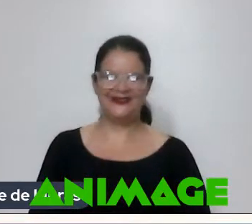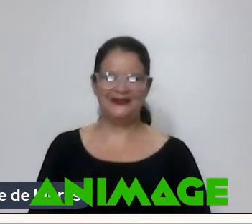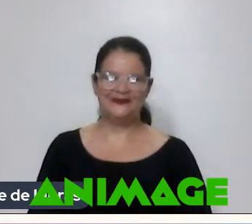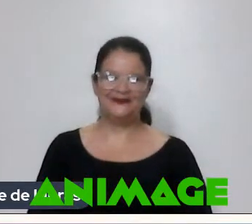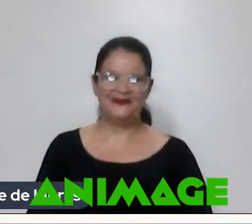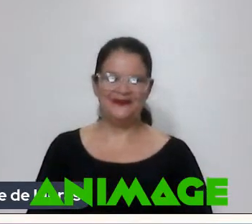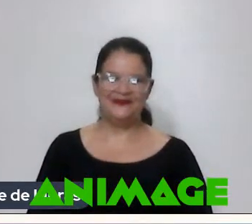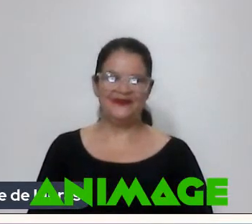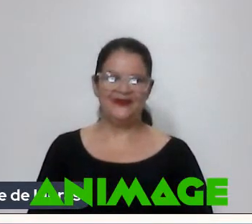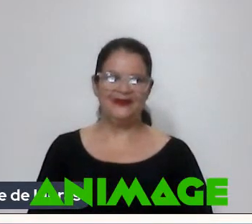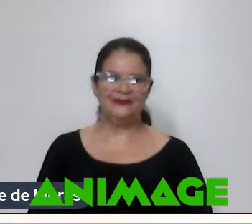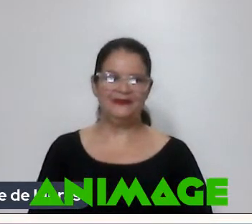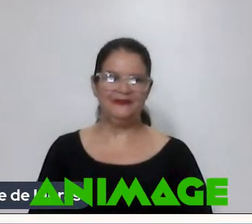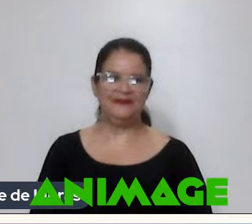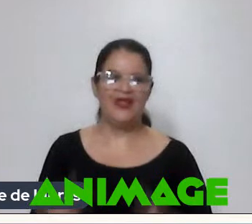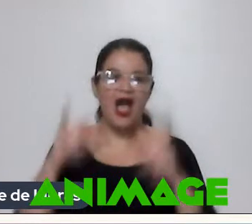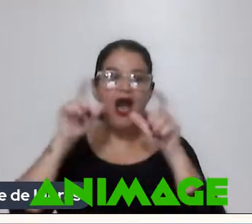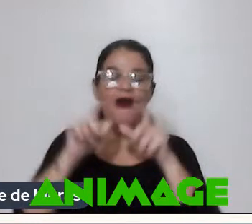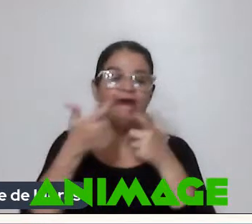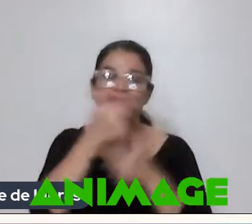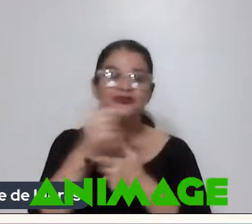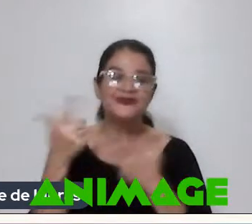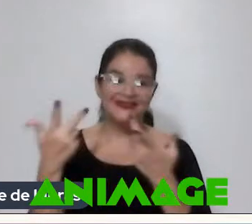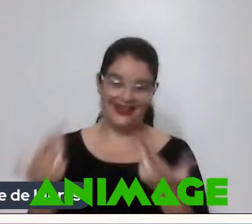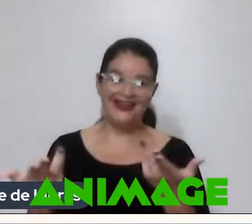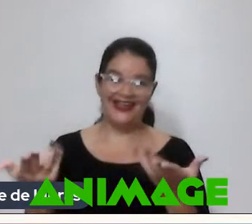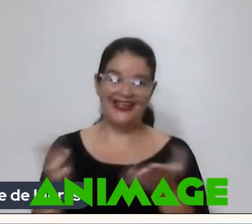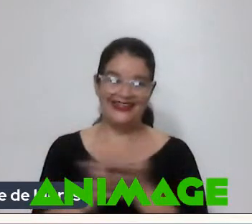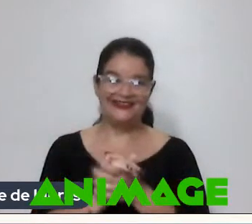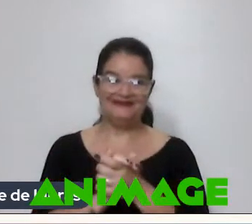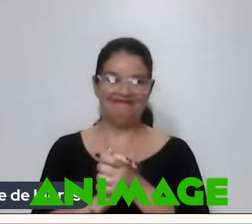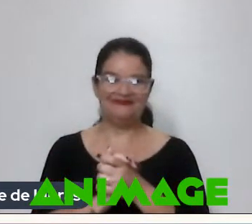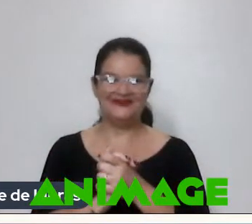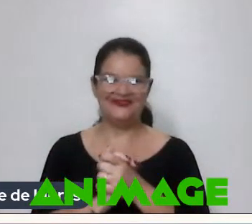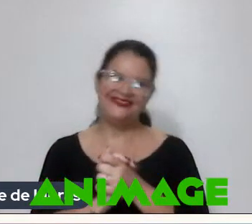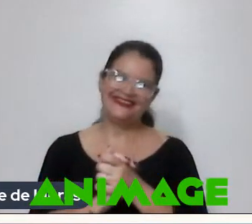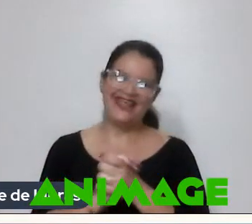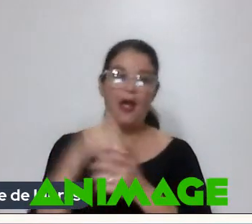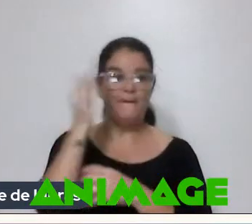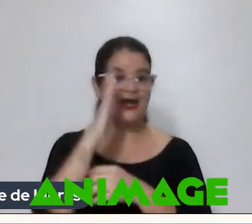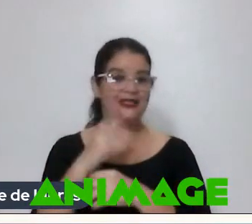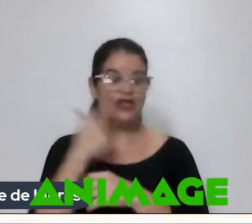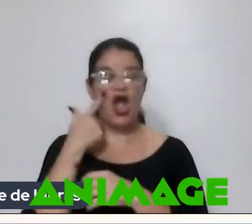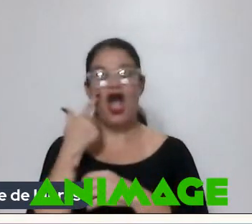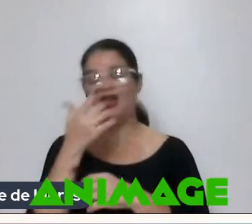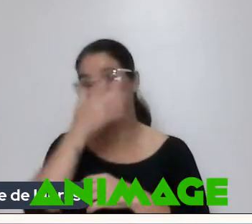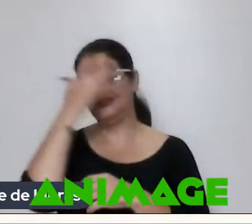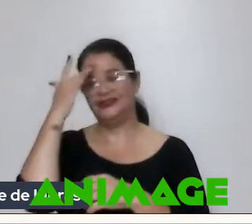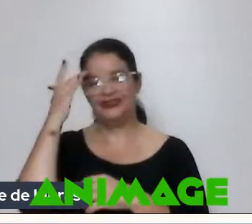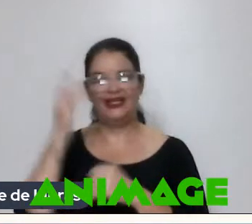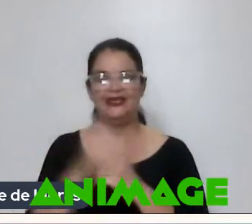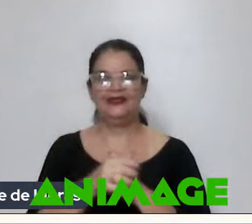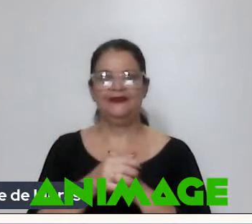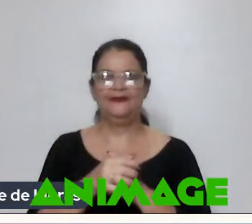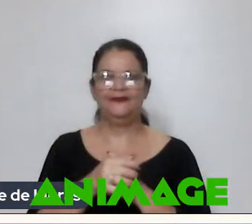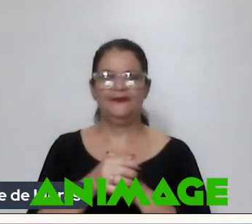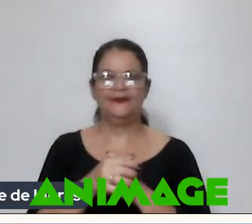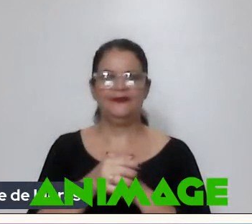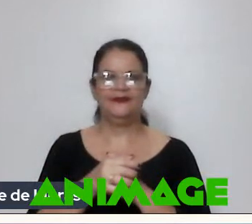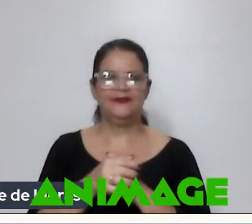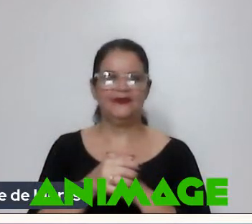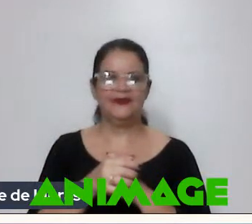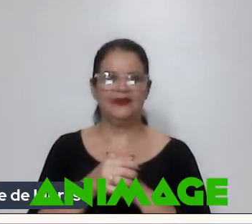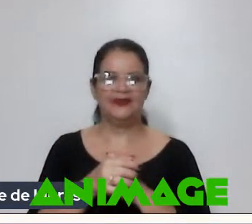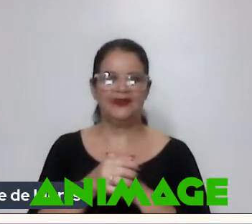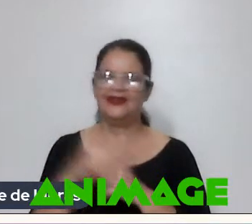Aonde não tem Aonde não tem Brasil Olha só Gente Estamos já Estourados Nosso